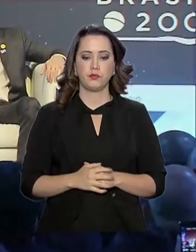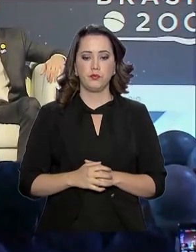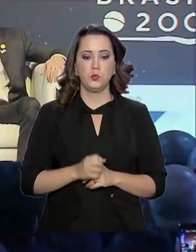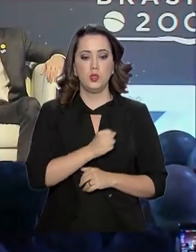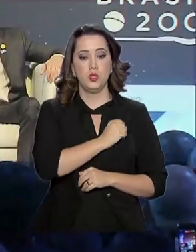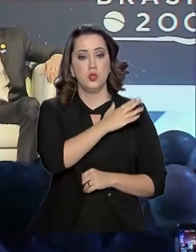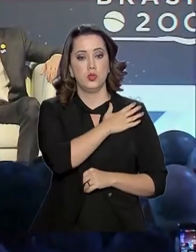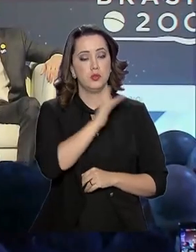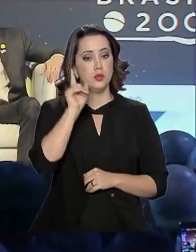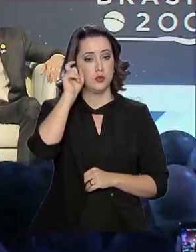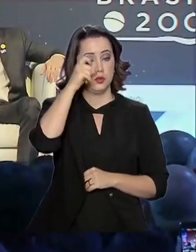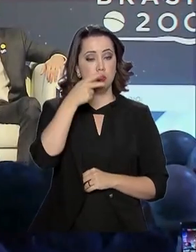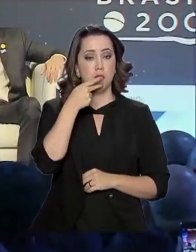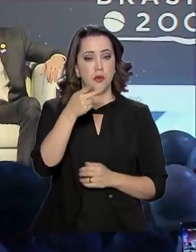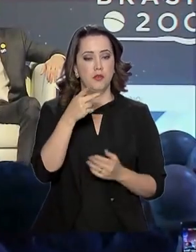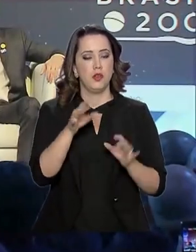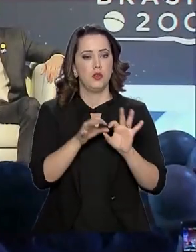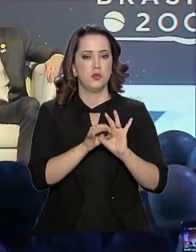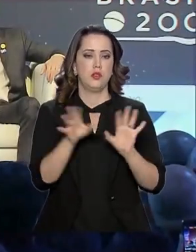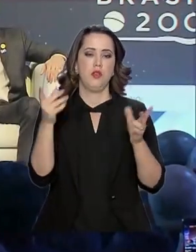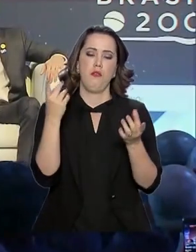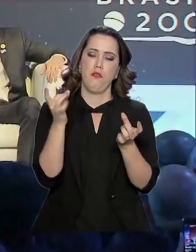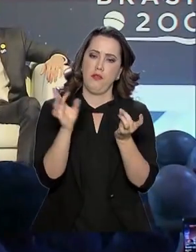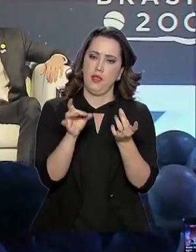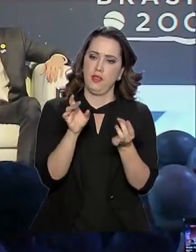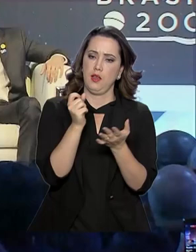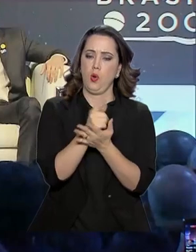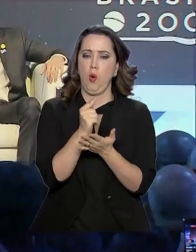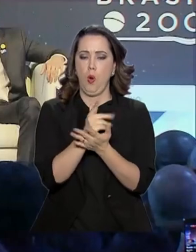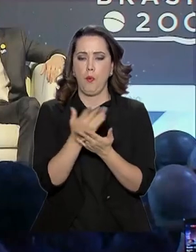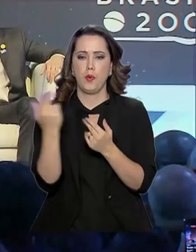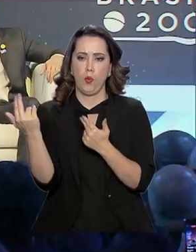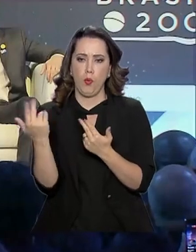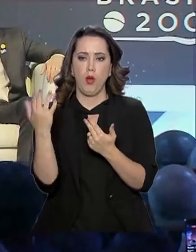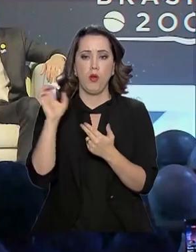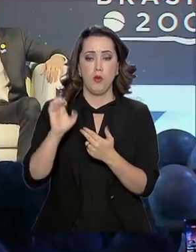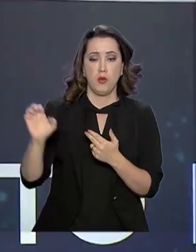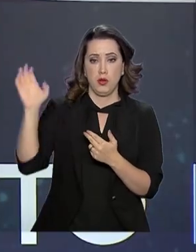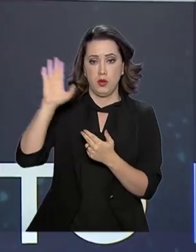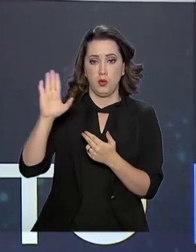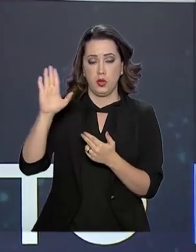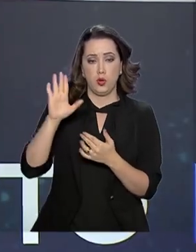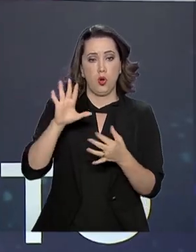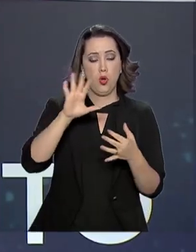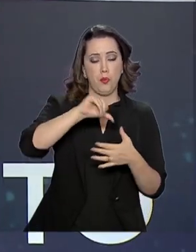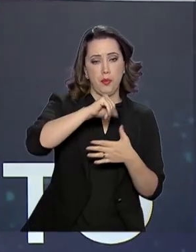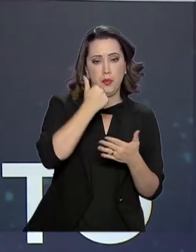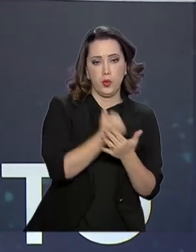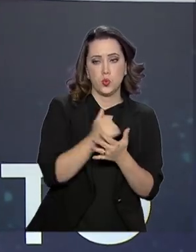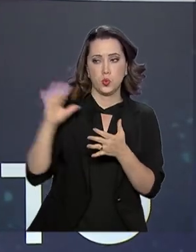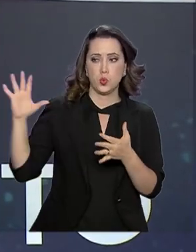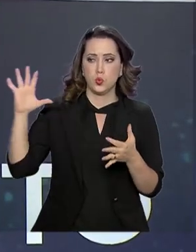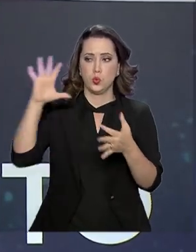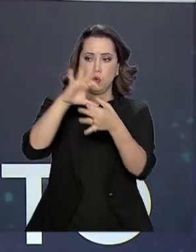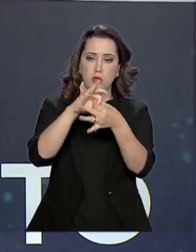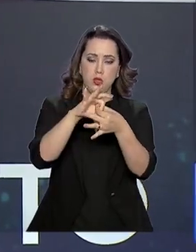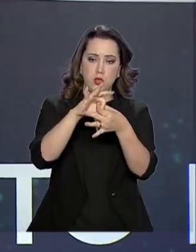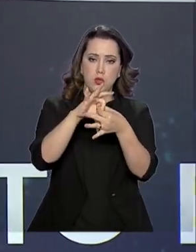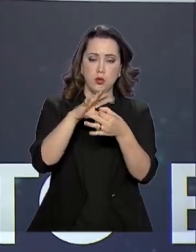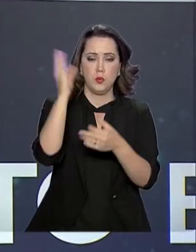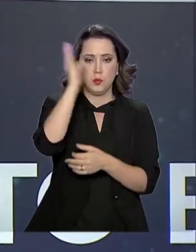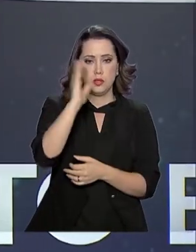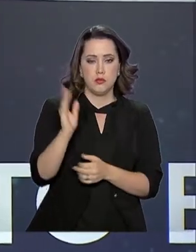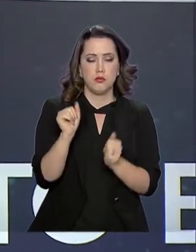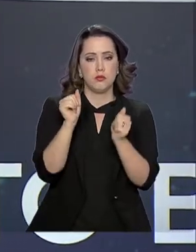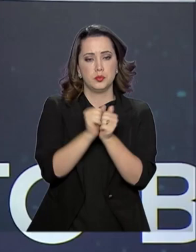general Mourão também defendeu acordos de livre comércio, como o firmado entre o Mercosul e a União Europeia para integrar o